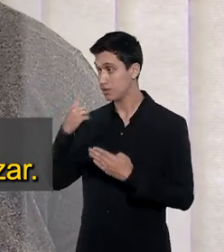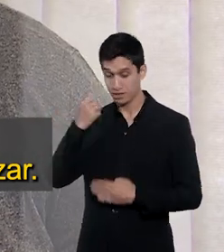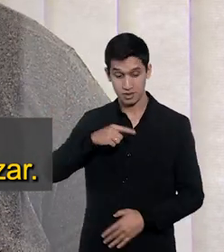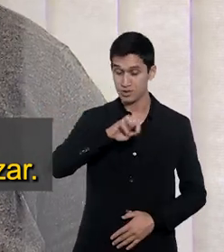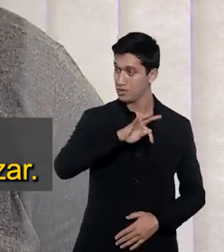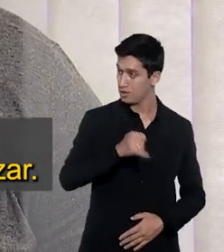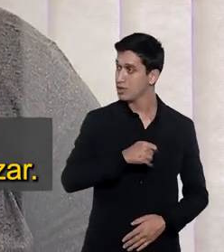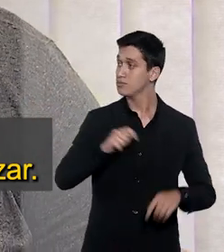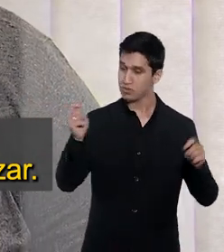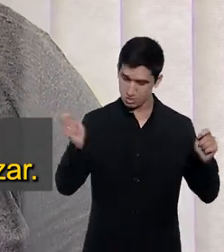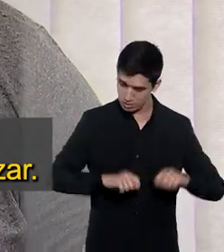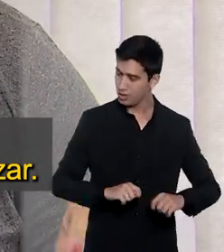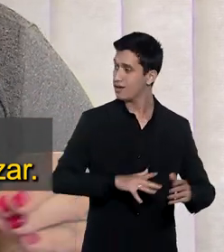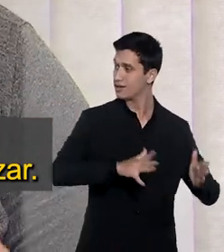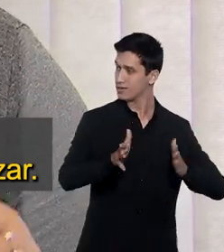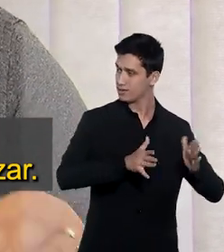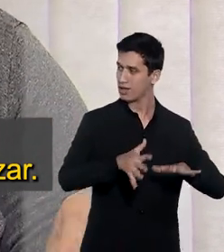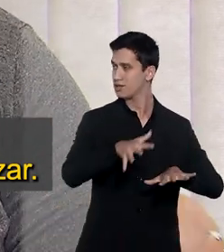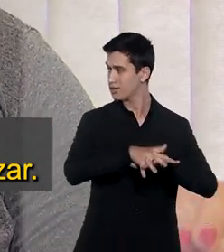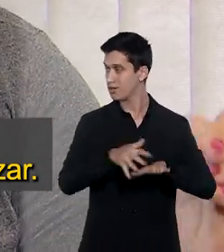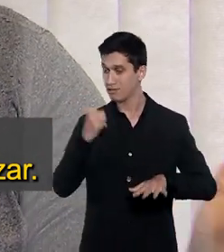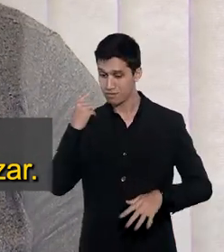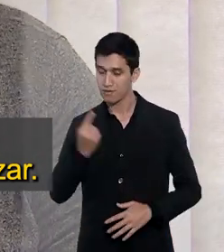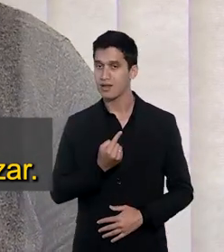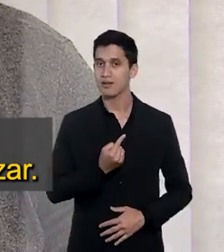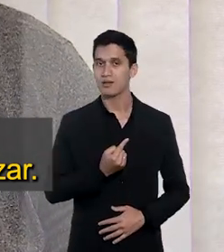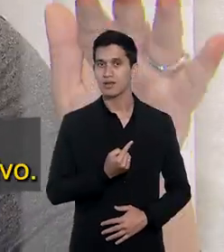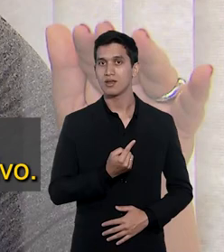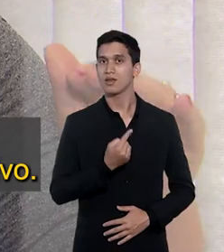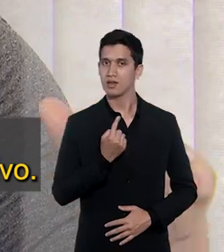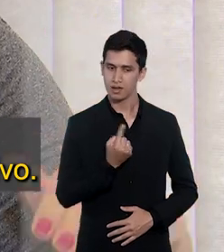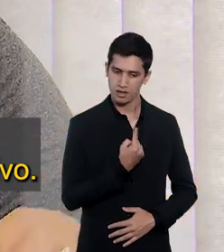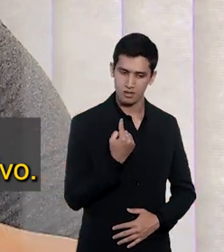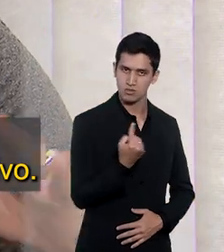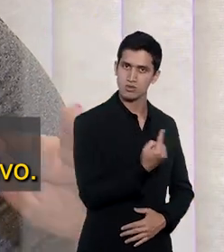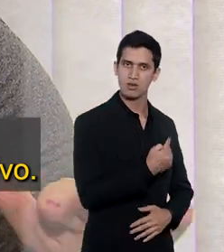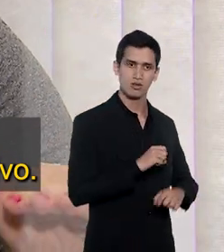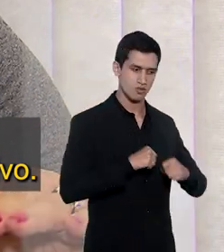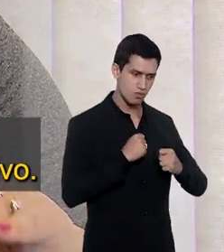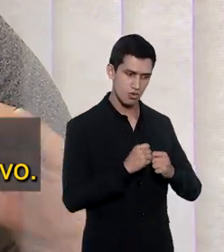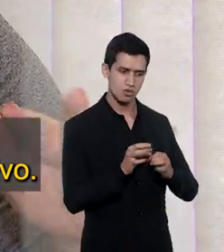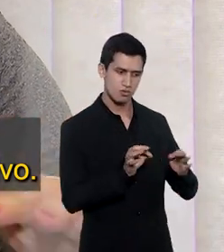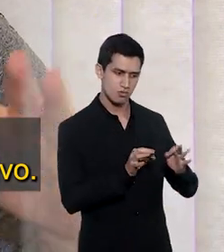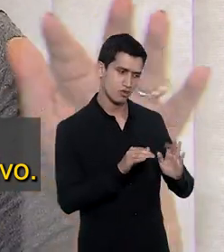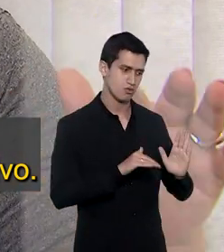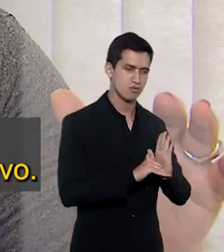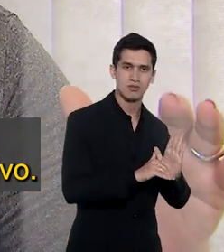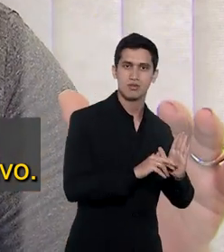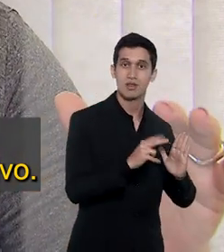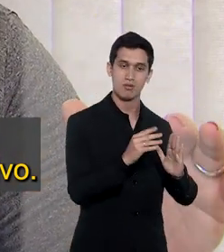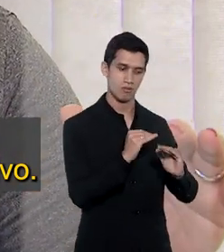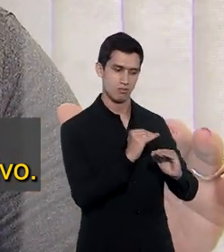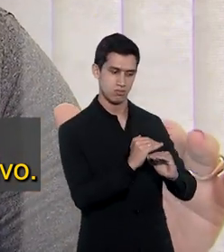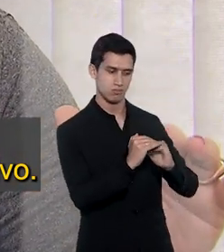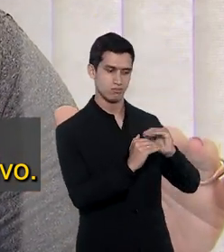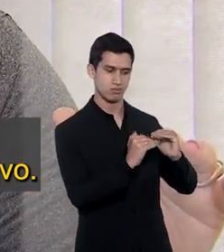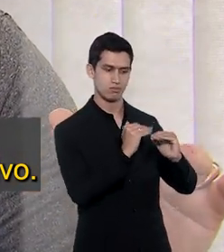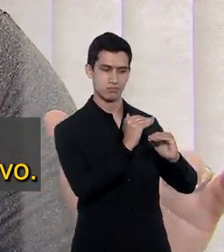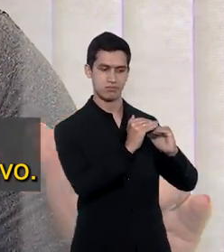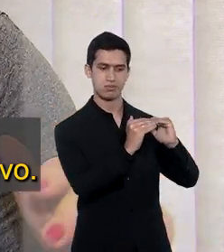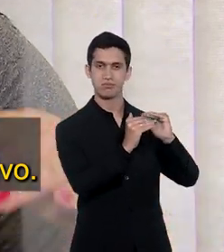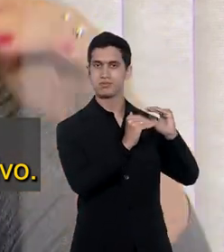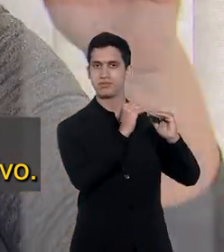fazer, é possível realizar. Cada um de nós vai colocando um degrau nessa